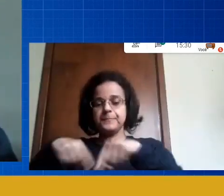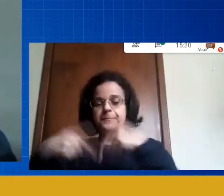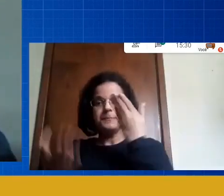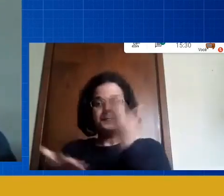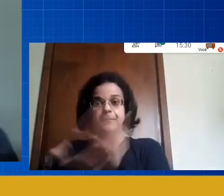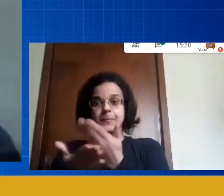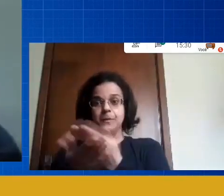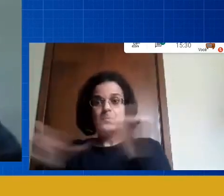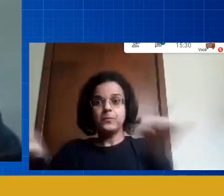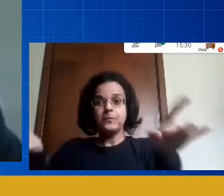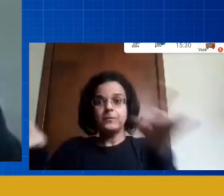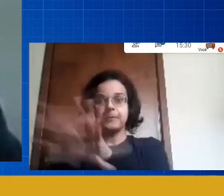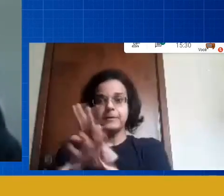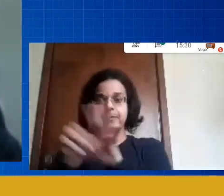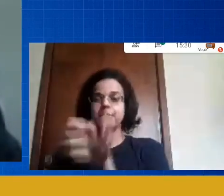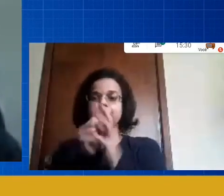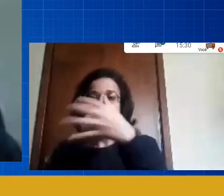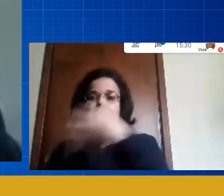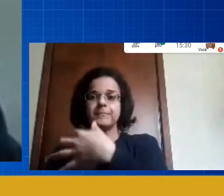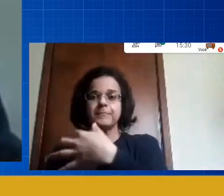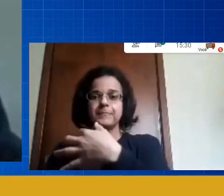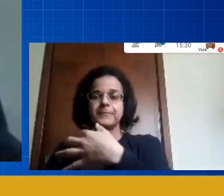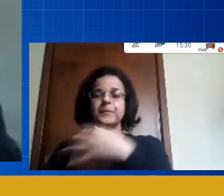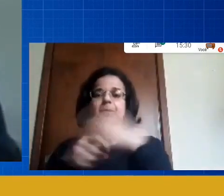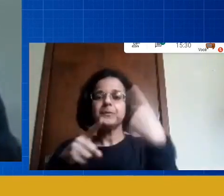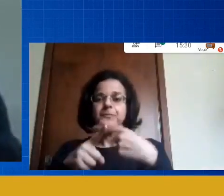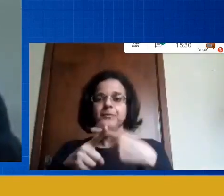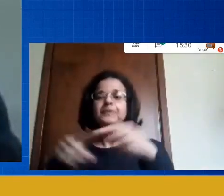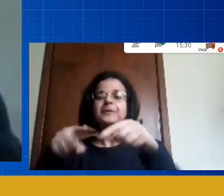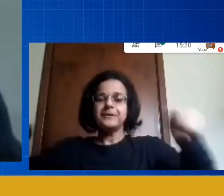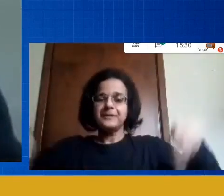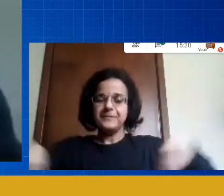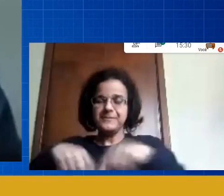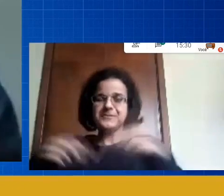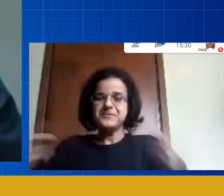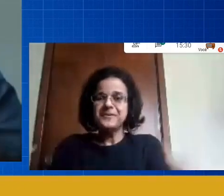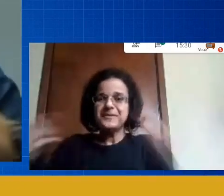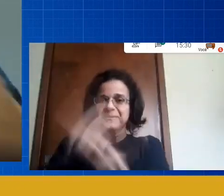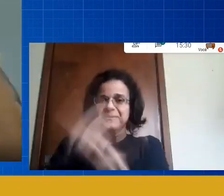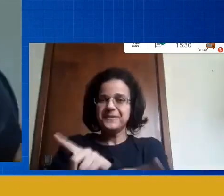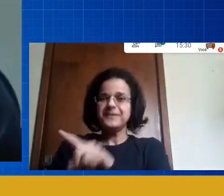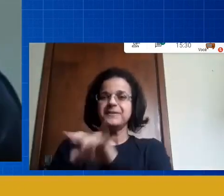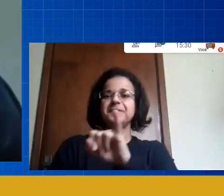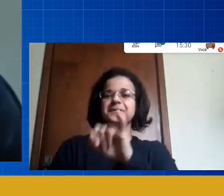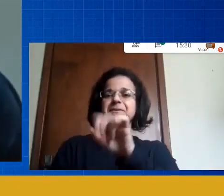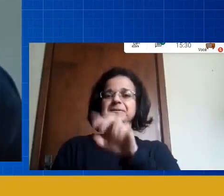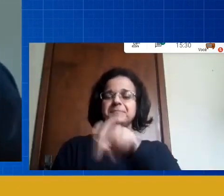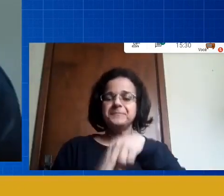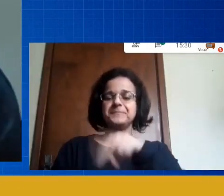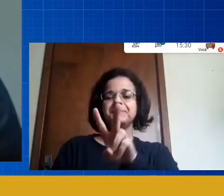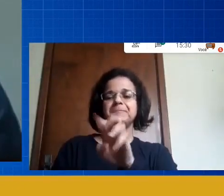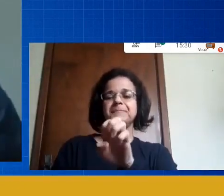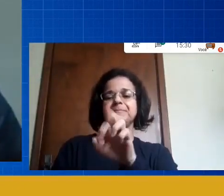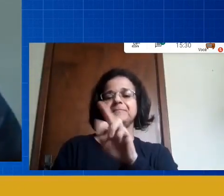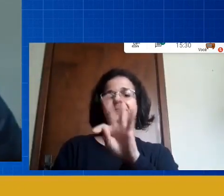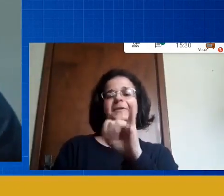nós vamos dar a sala de aula invertida que era uma dificuldade que era complexo que eu não conseguia fazer